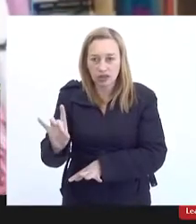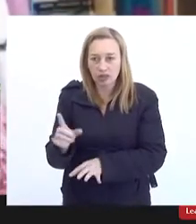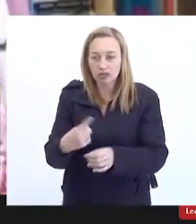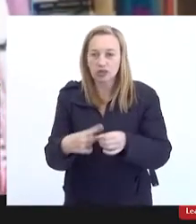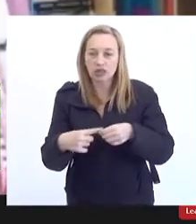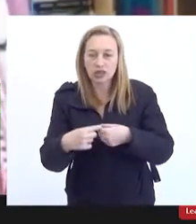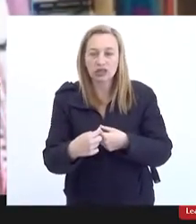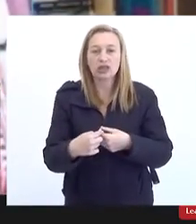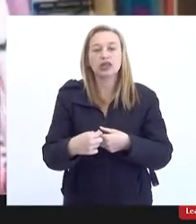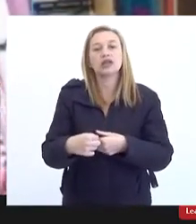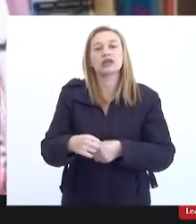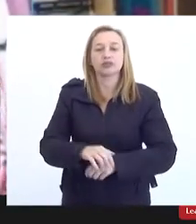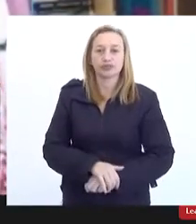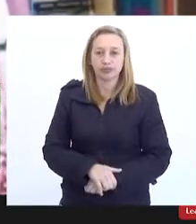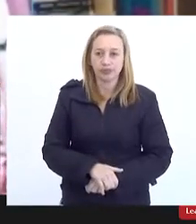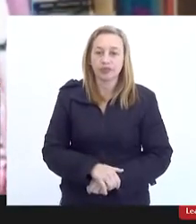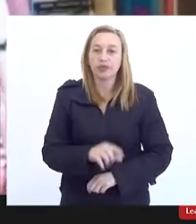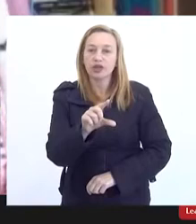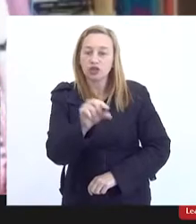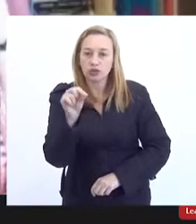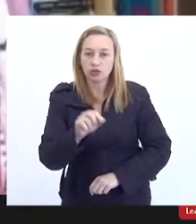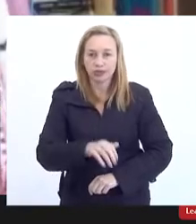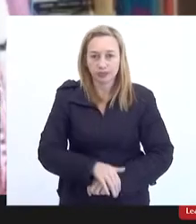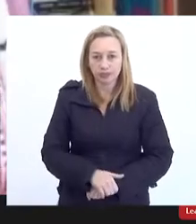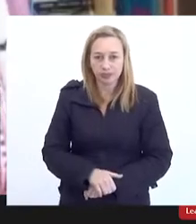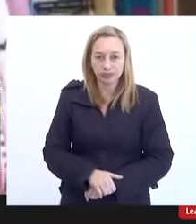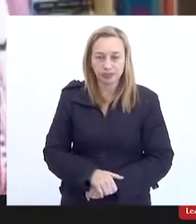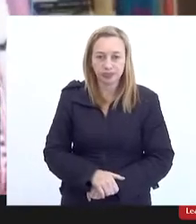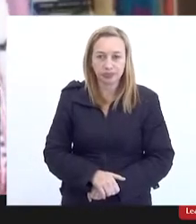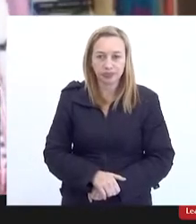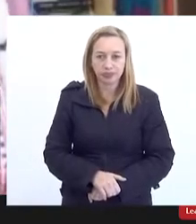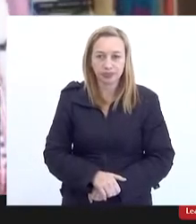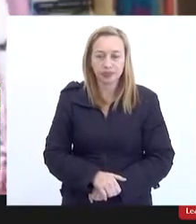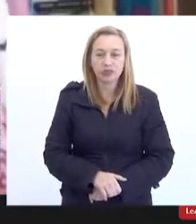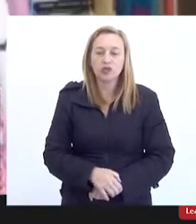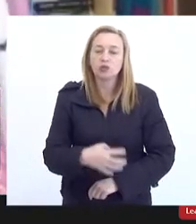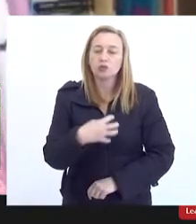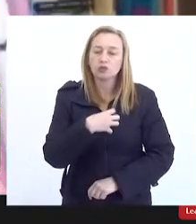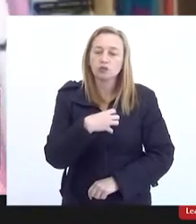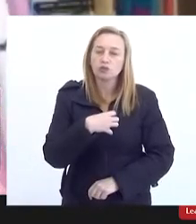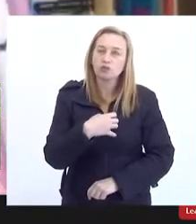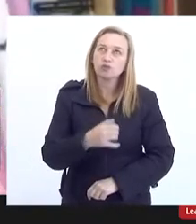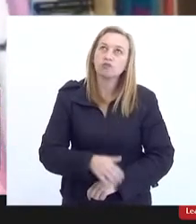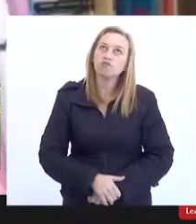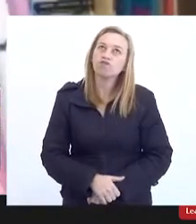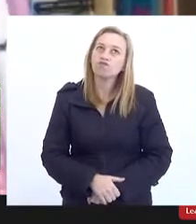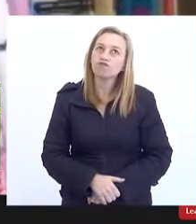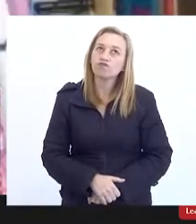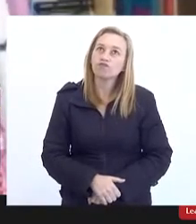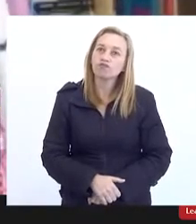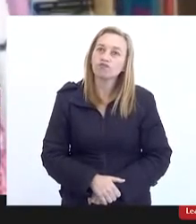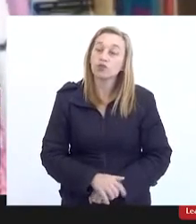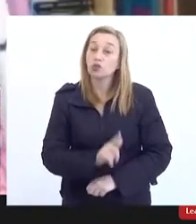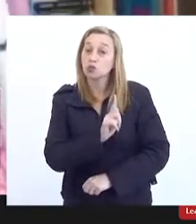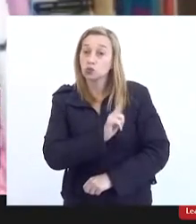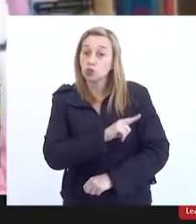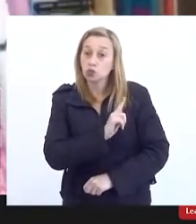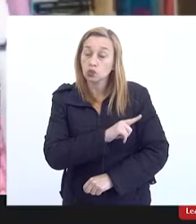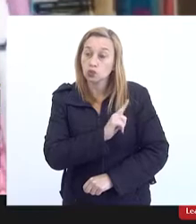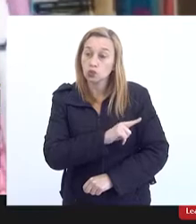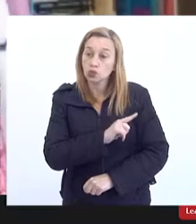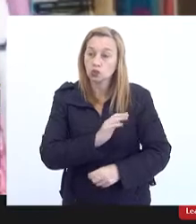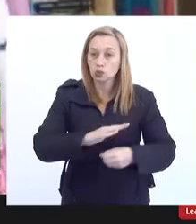autonomia para decidir. E, nesse sentido, a gestão do